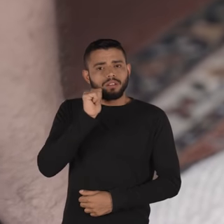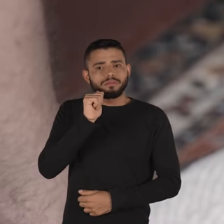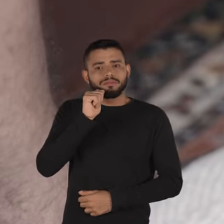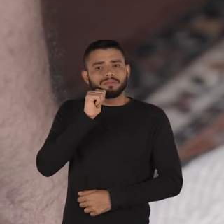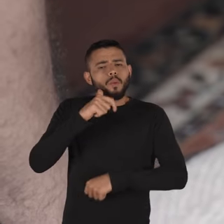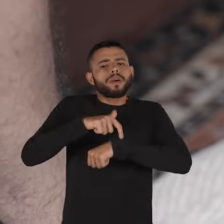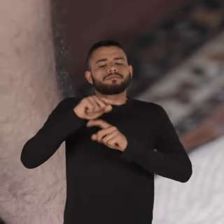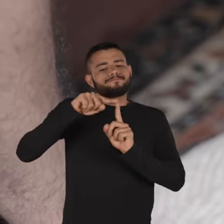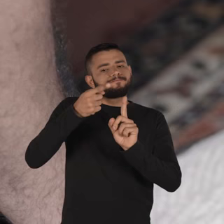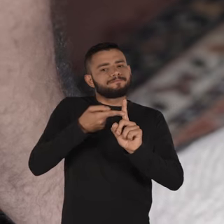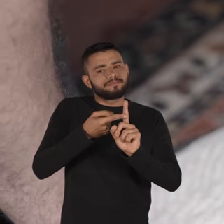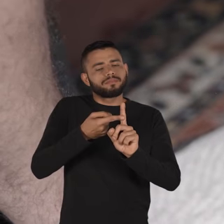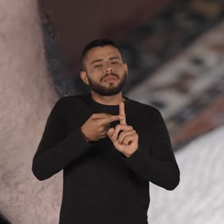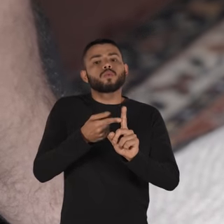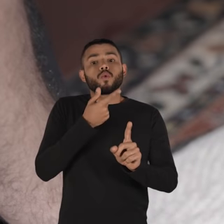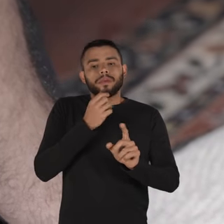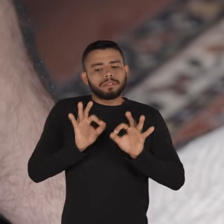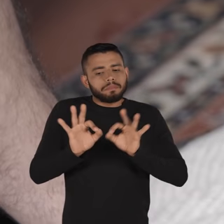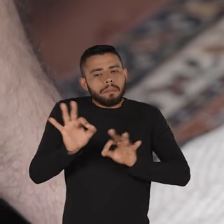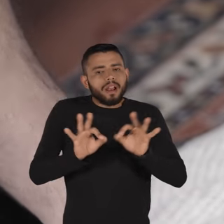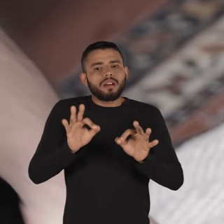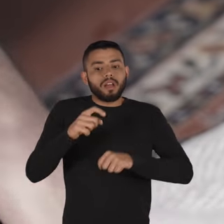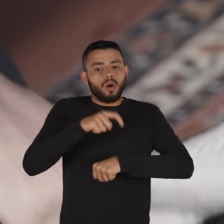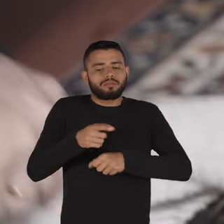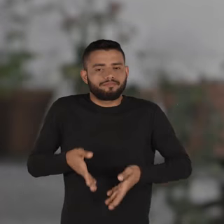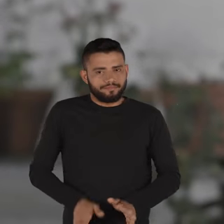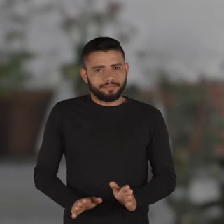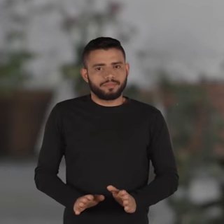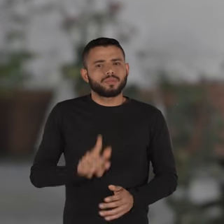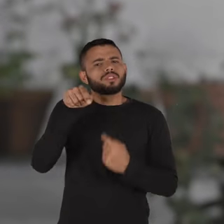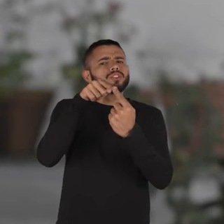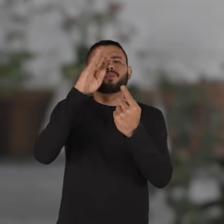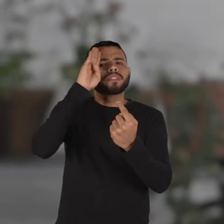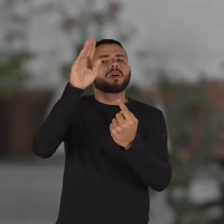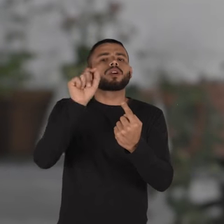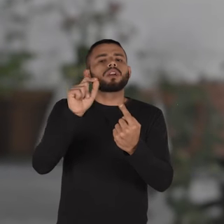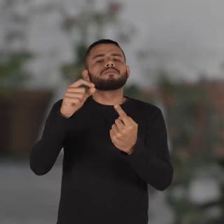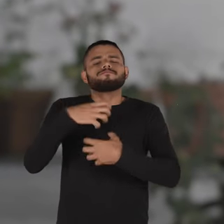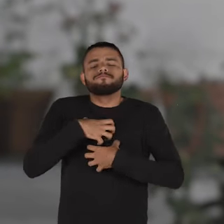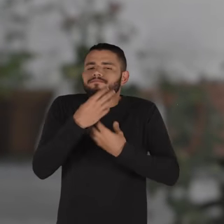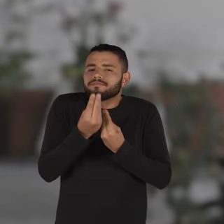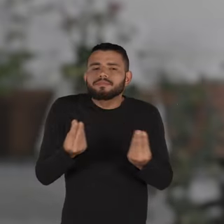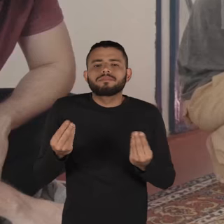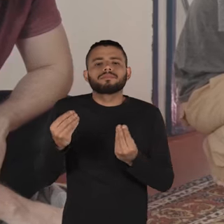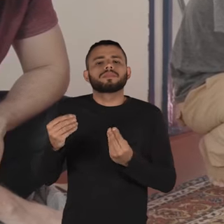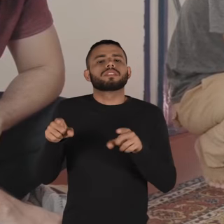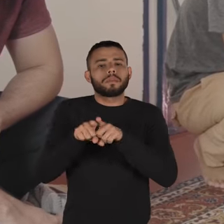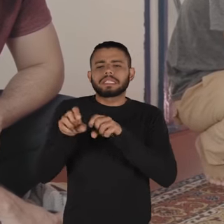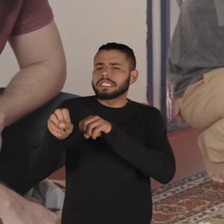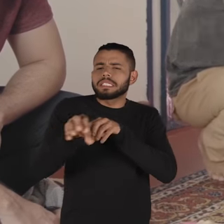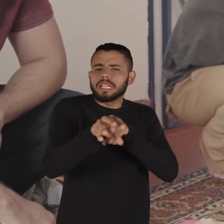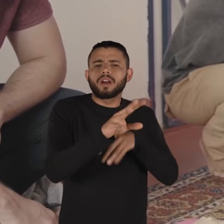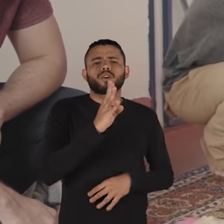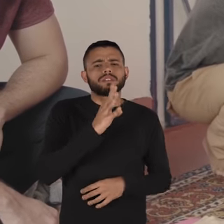a mulher, durante a gestação. Fazendo com que esse homem se prepare para o parto. O principal objetivo é sensibilizar. é trazer